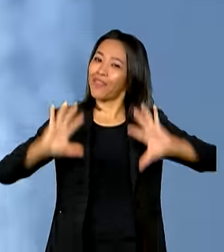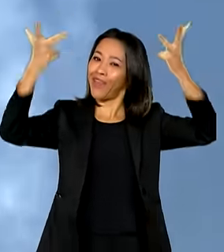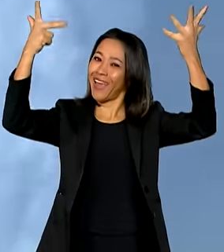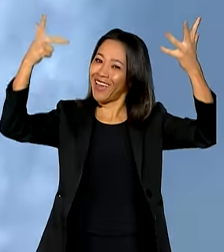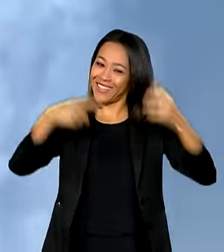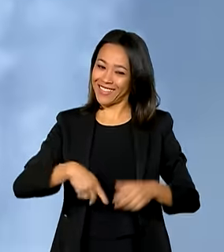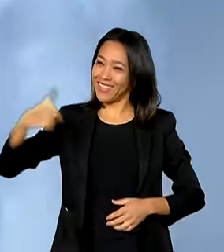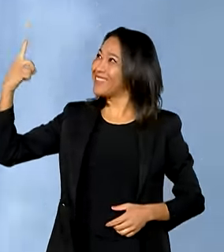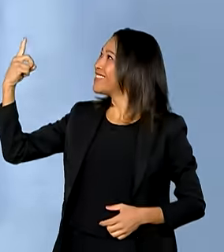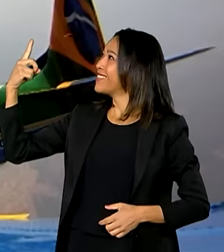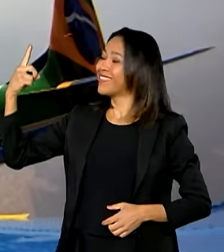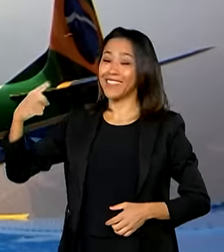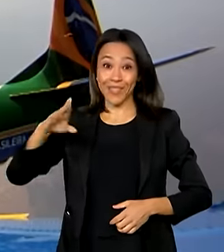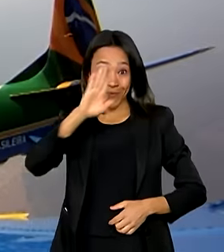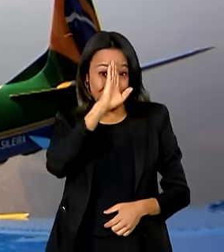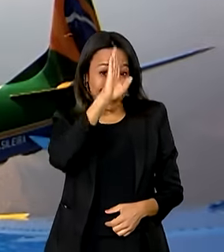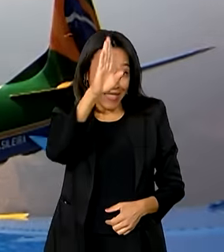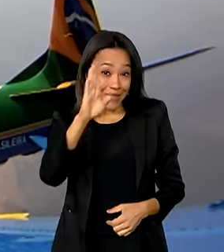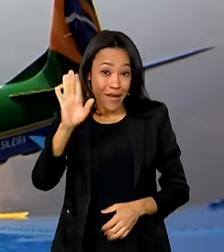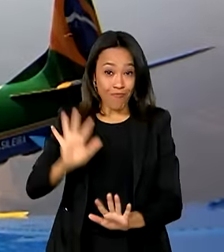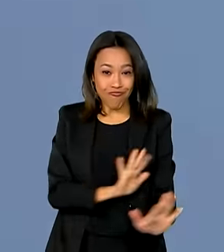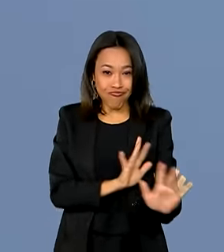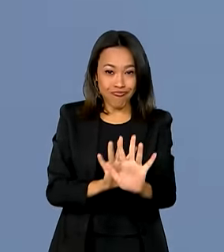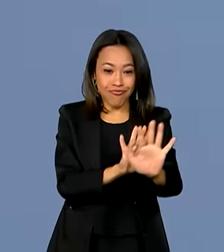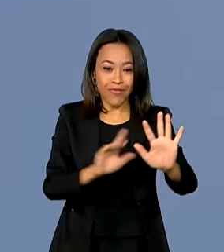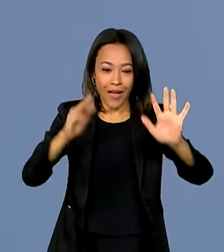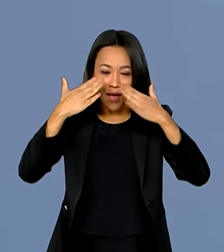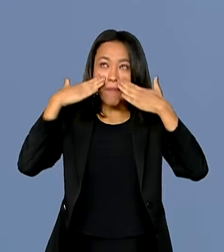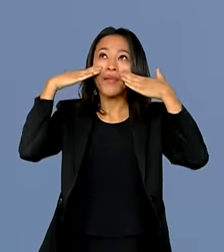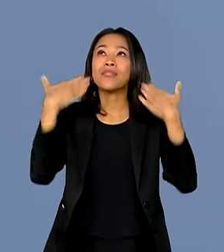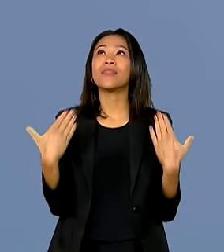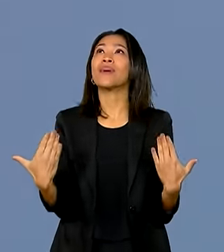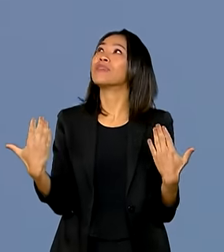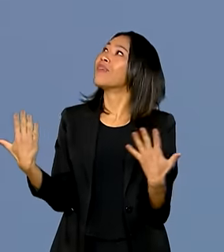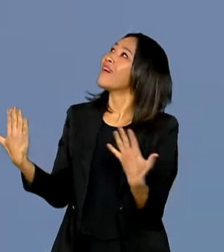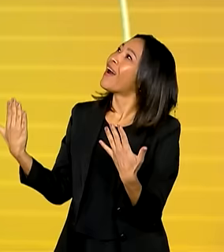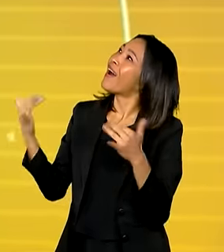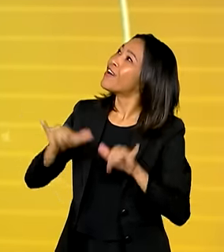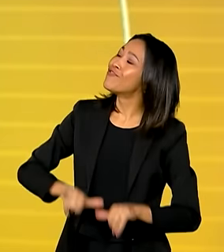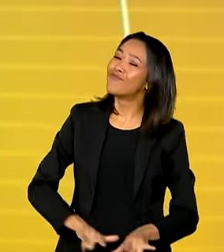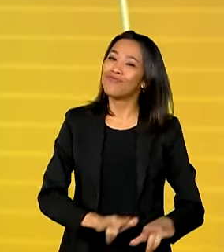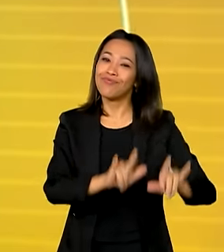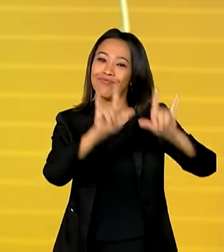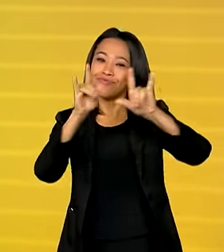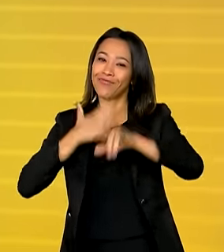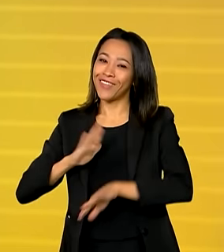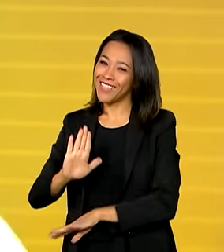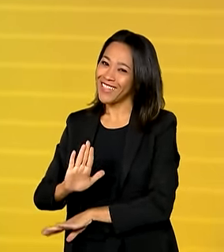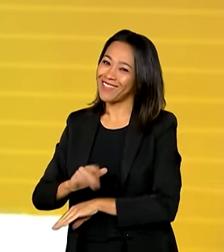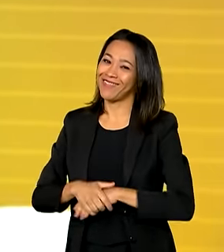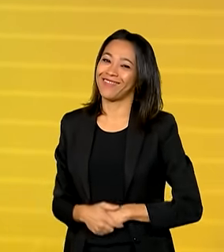chegando, e o ponto alto do desfile é a apresentação da esquadrilha da fumaça. E a gente volta já já.